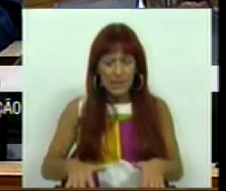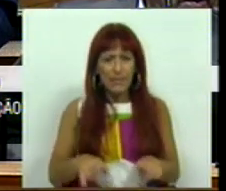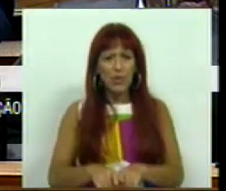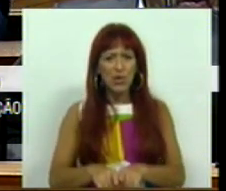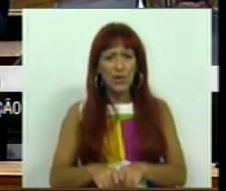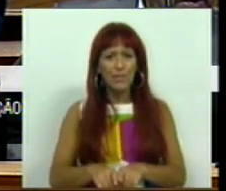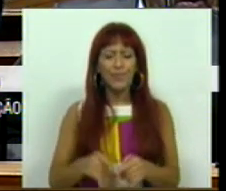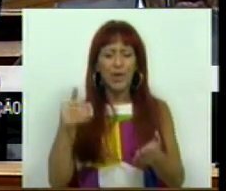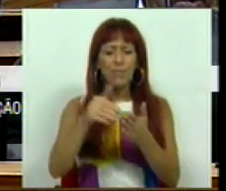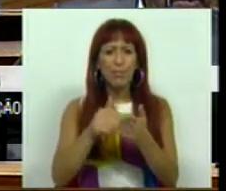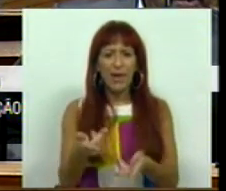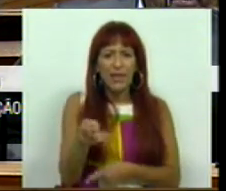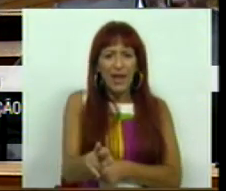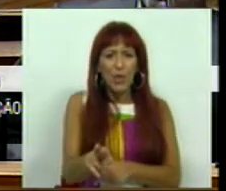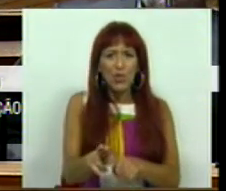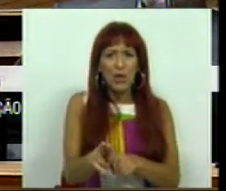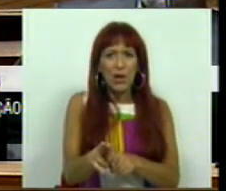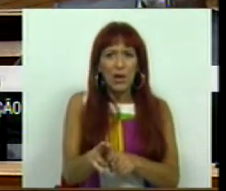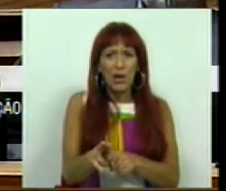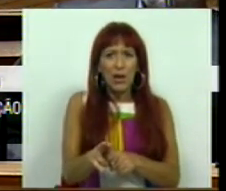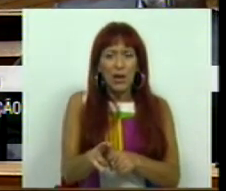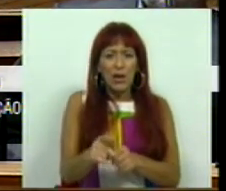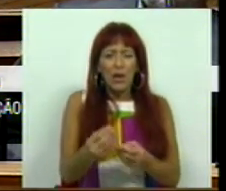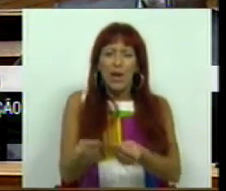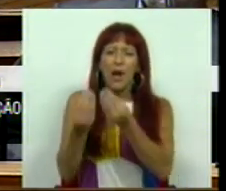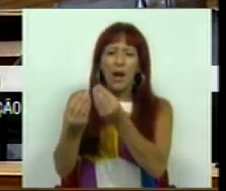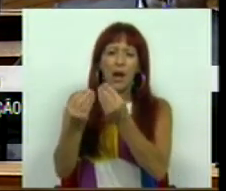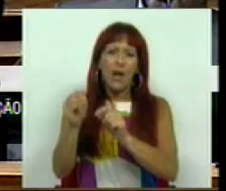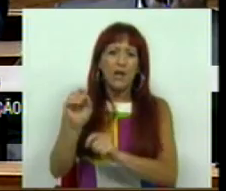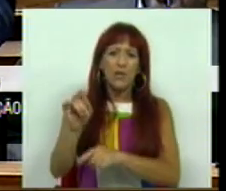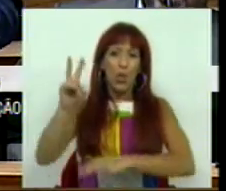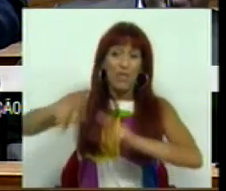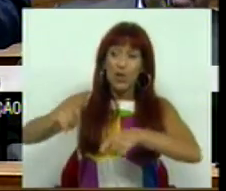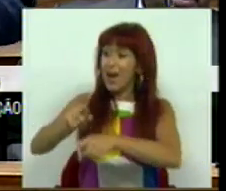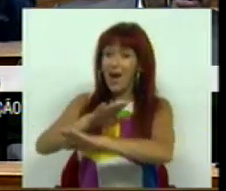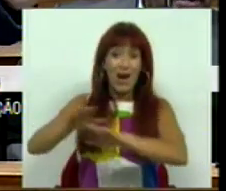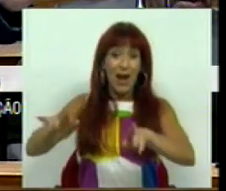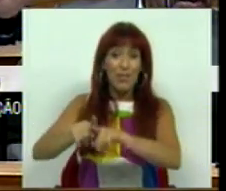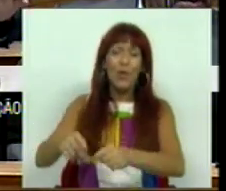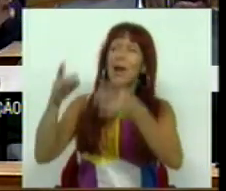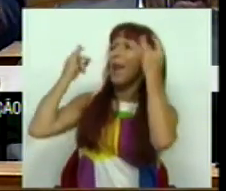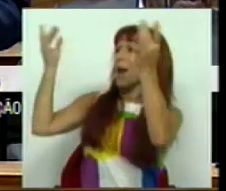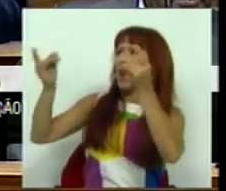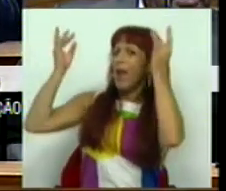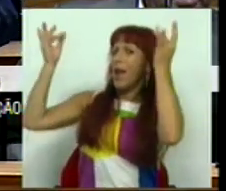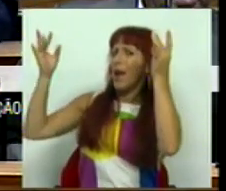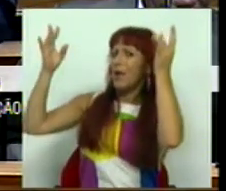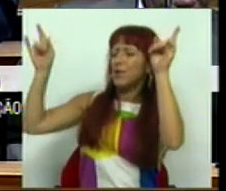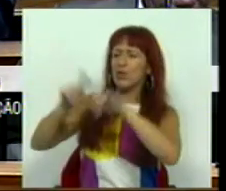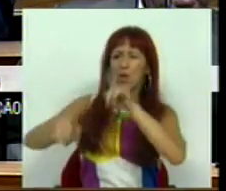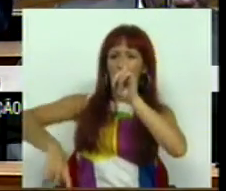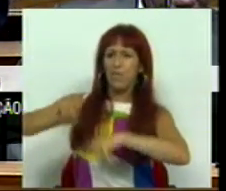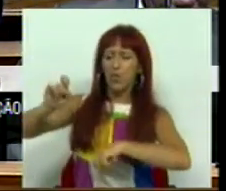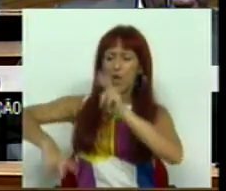a introdução de uma taxa para os paraísos fiscais e com isso acabar com o regabofe da